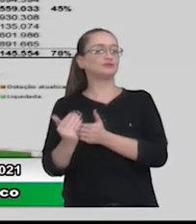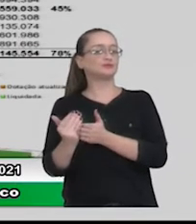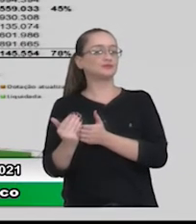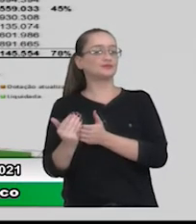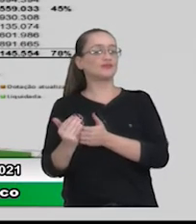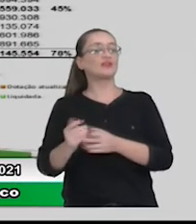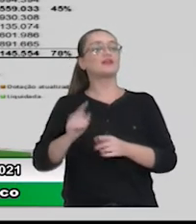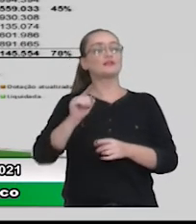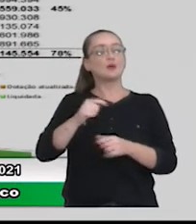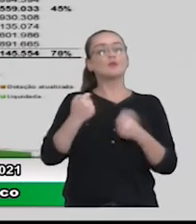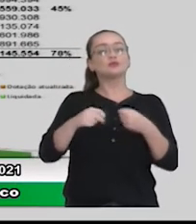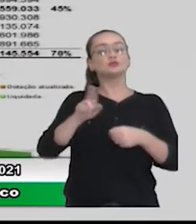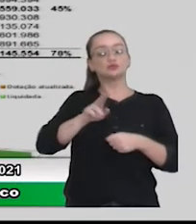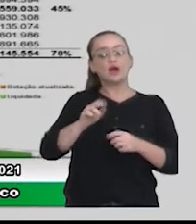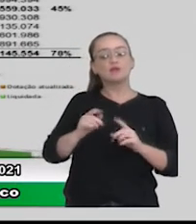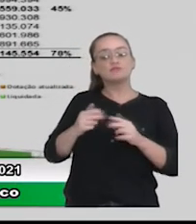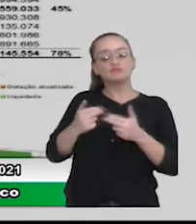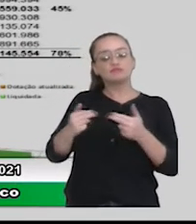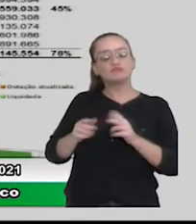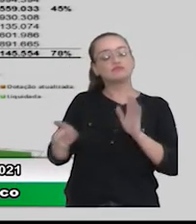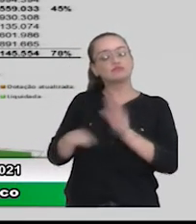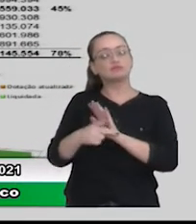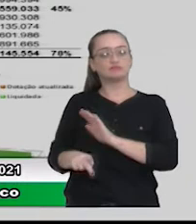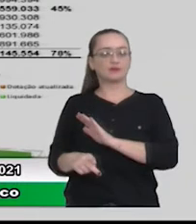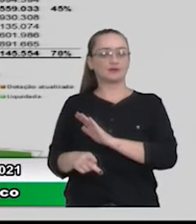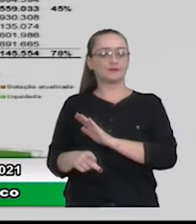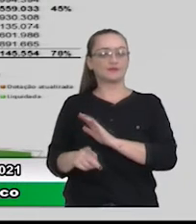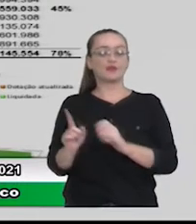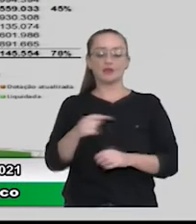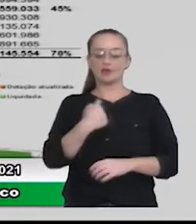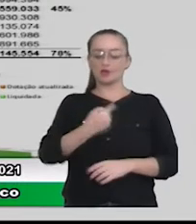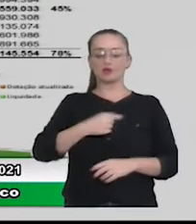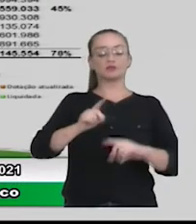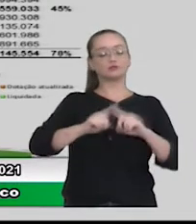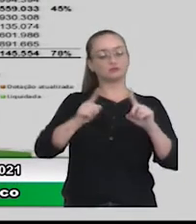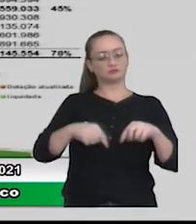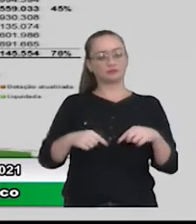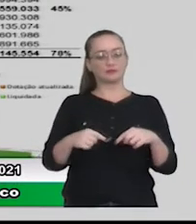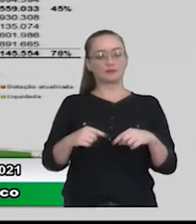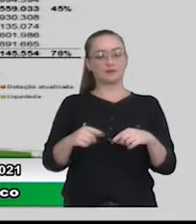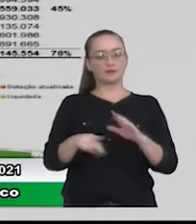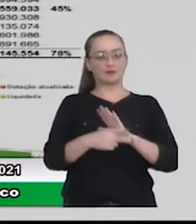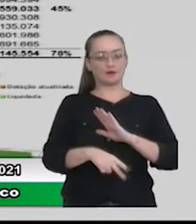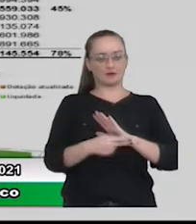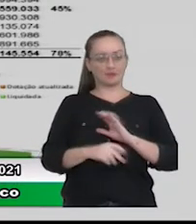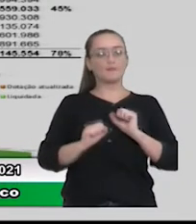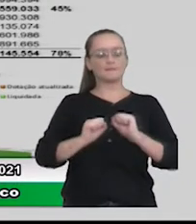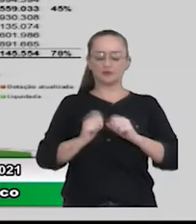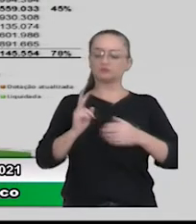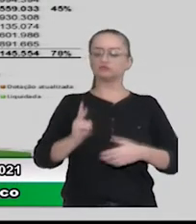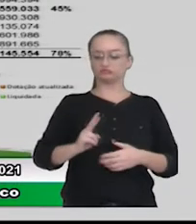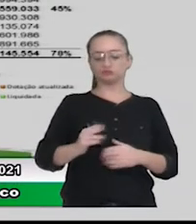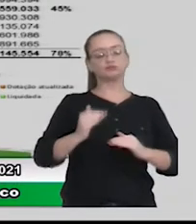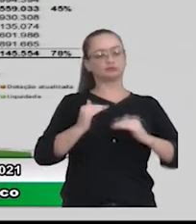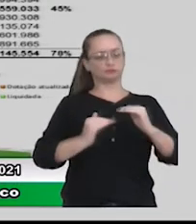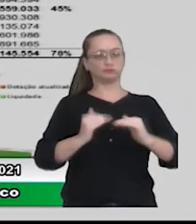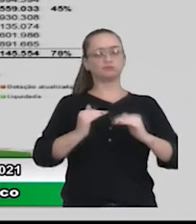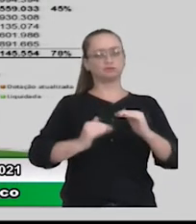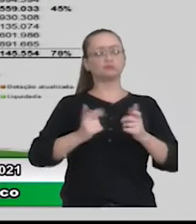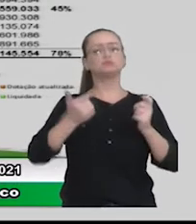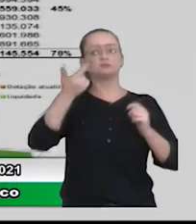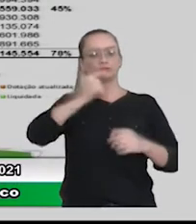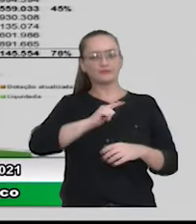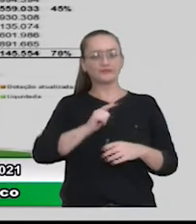para algumas destinações específicas. Então, com os nossos recursos próprios, a gente foi mantendo esse equilíbrio e